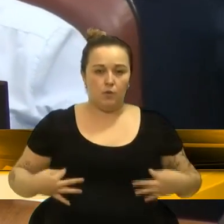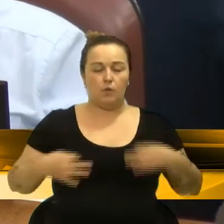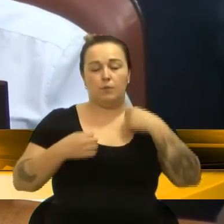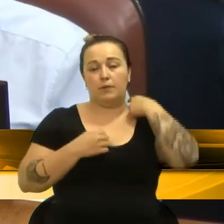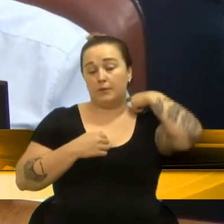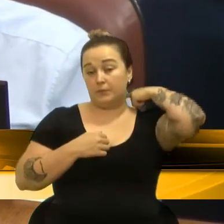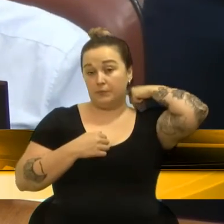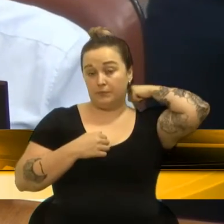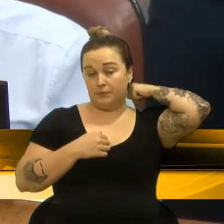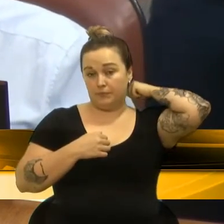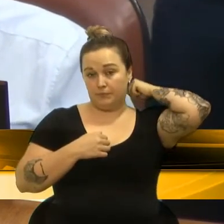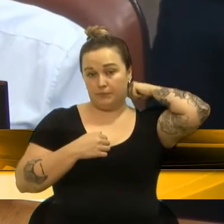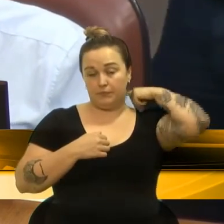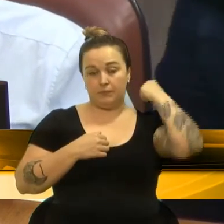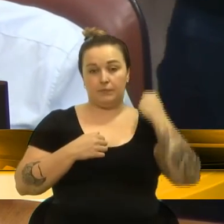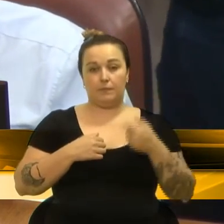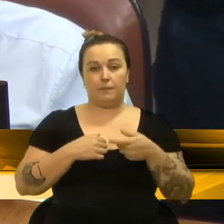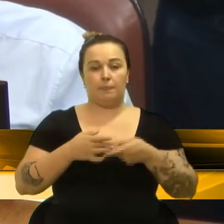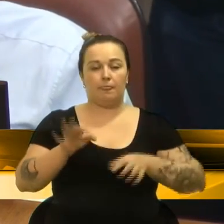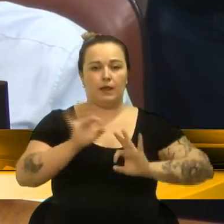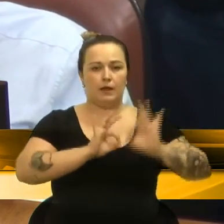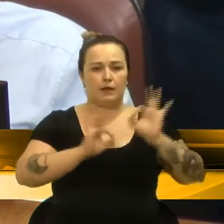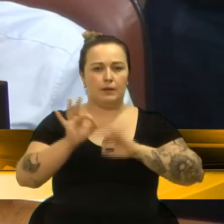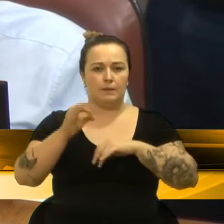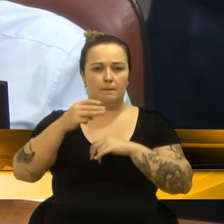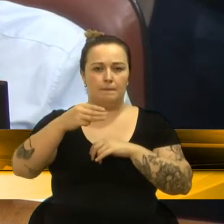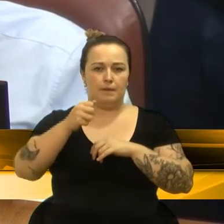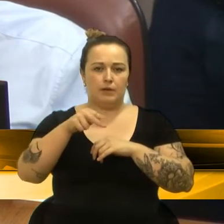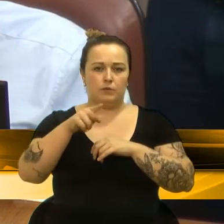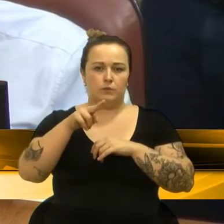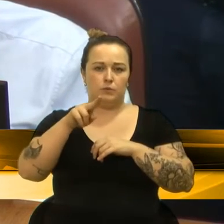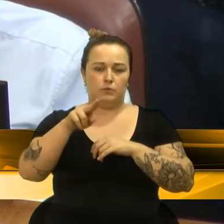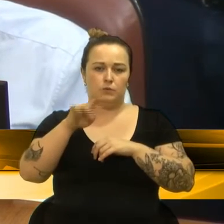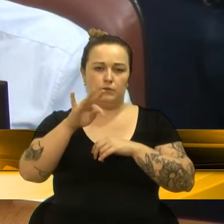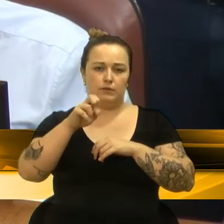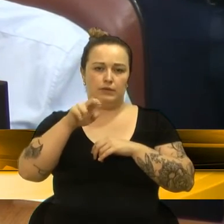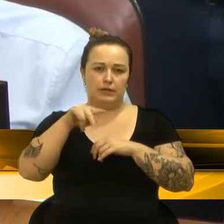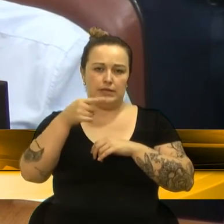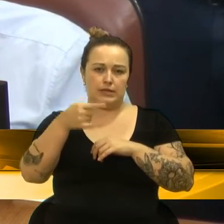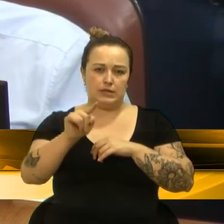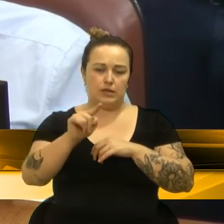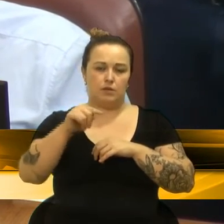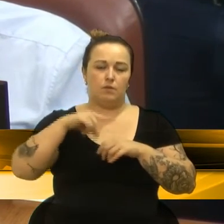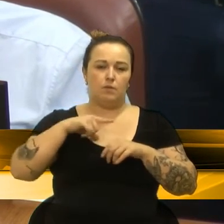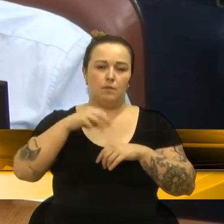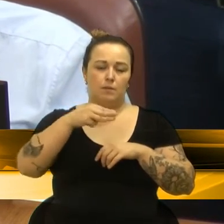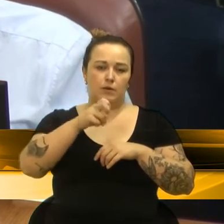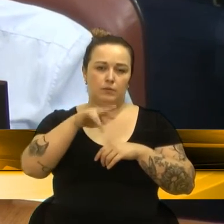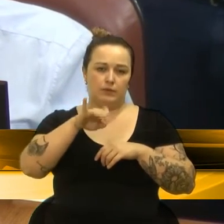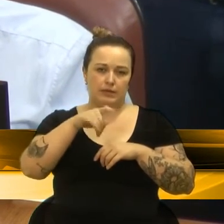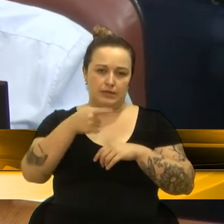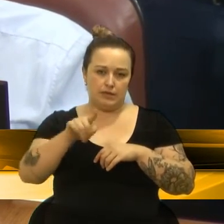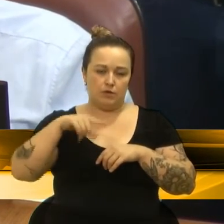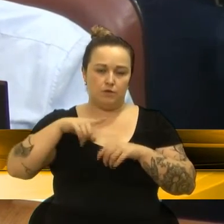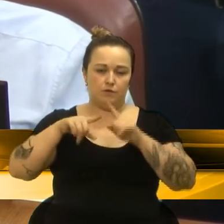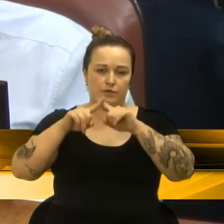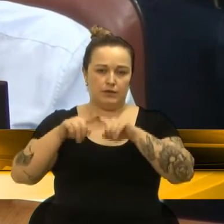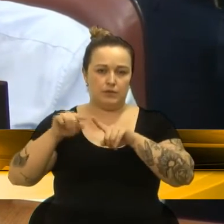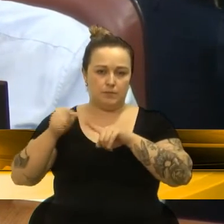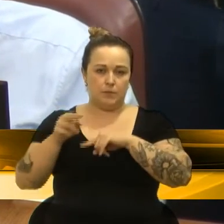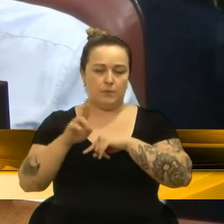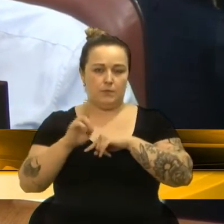,50, manutenção e equipamentos médicos 6.678, manutenção de equipamentos diversos, reais,